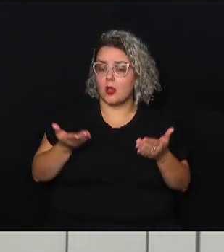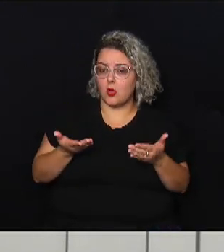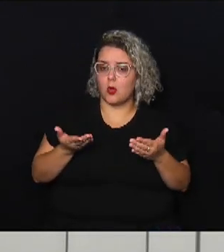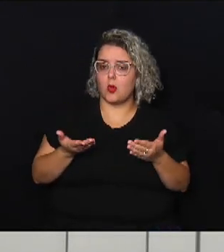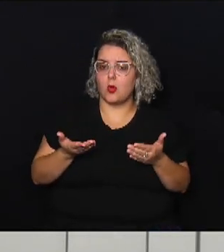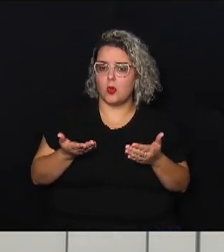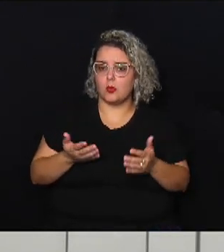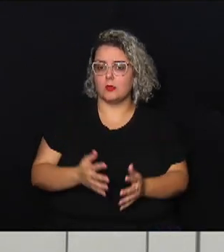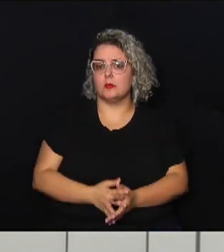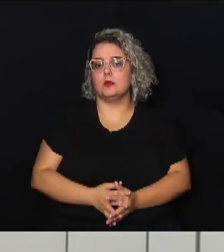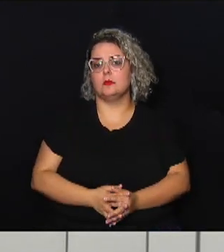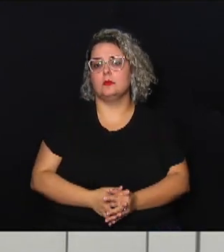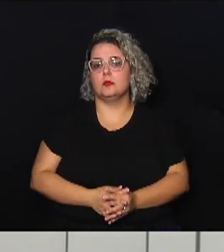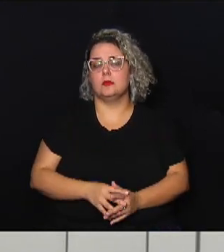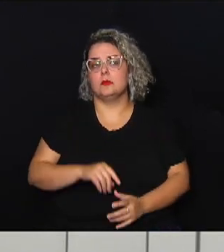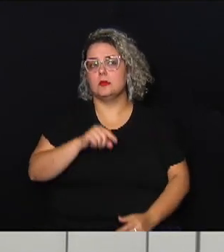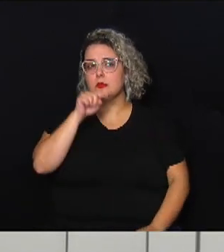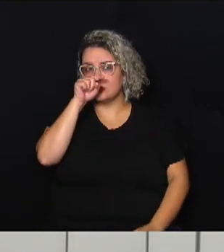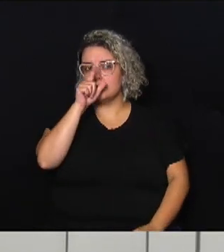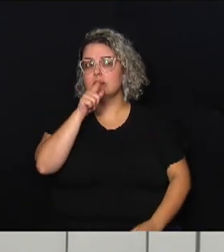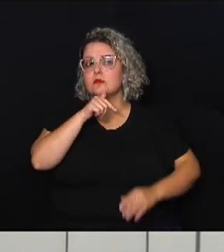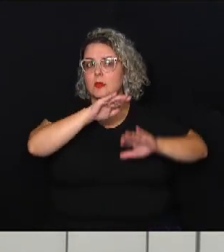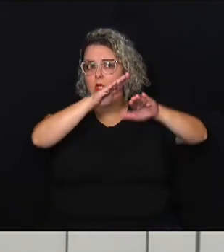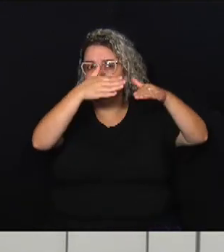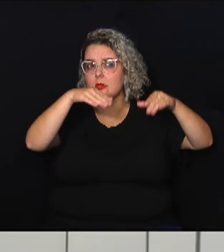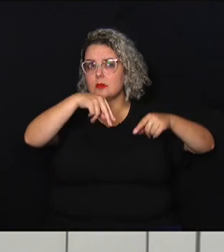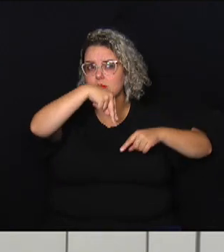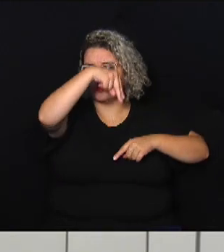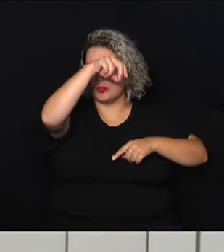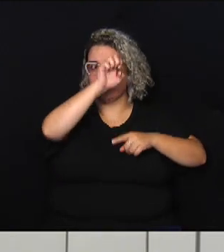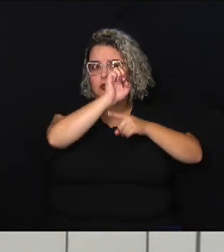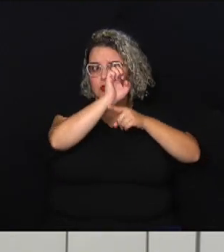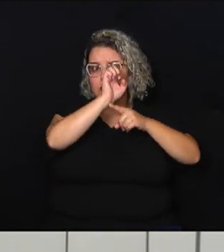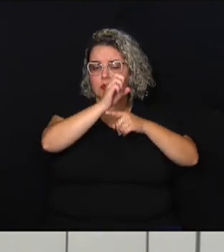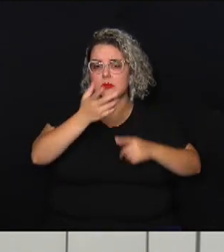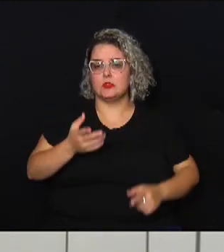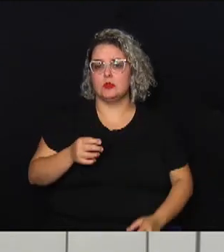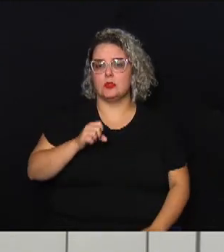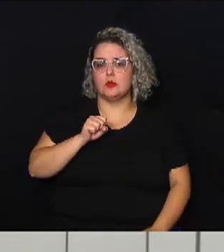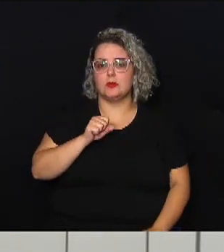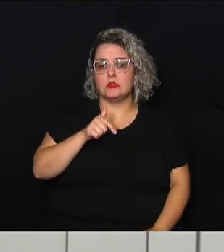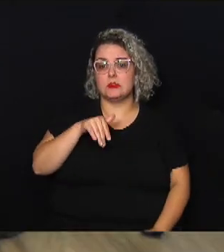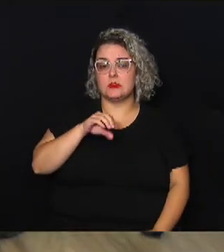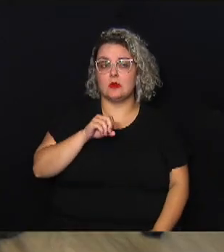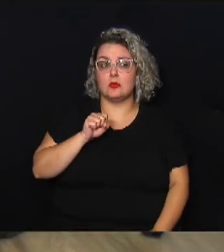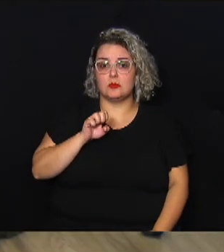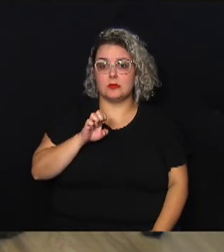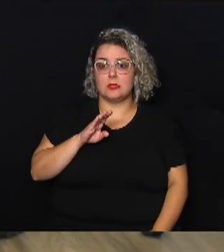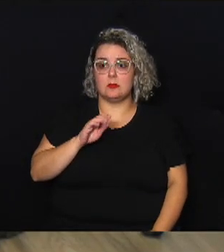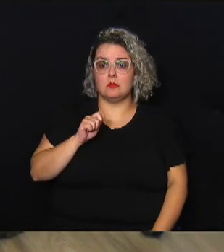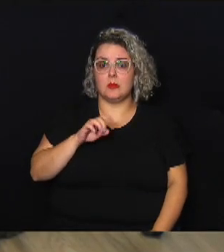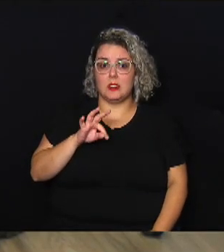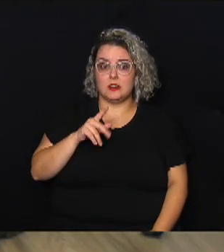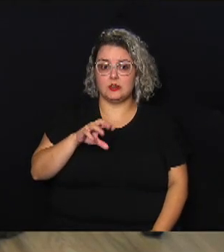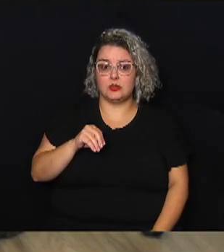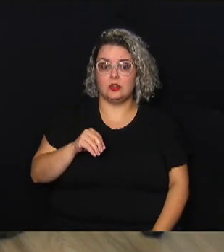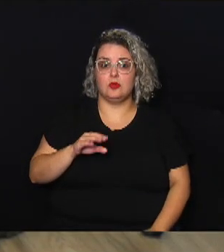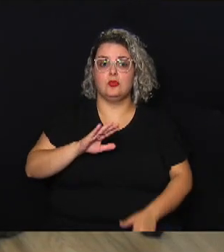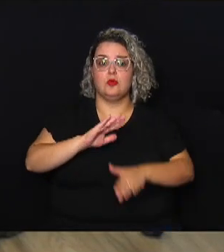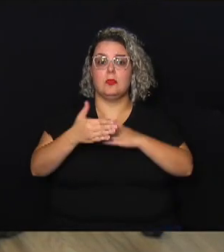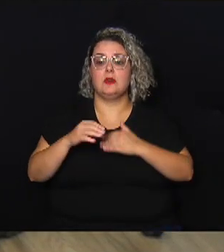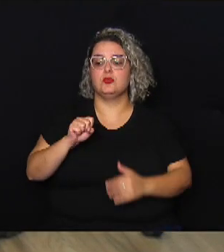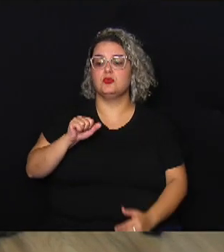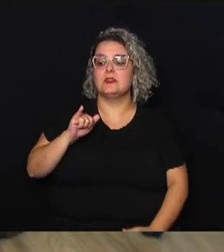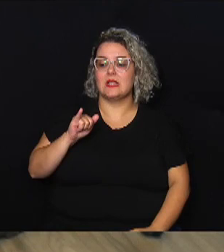São Sebastião especialmente lá onde o Sidney Furtado falou agora há pouco no bairro do Saí né